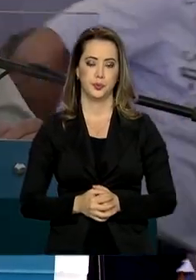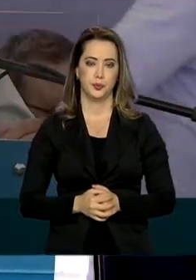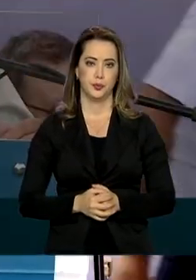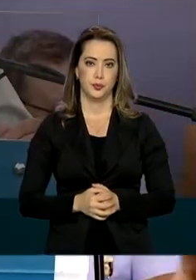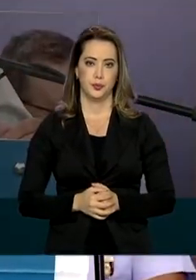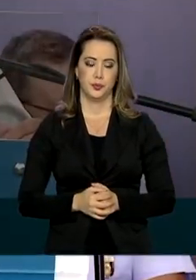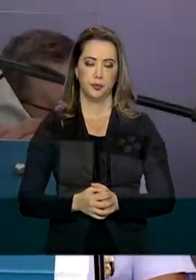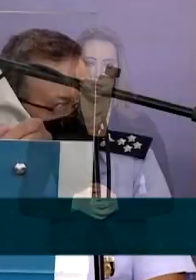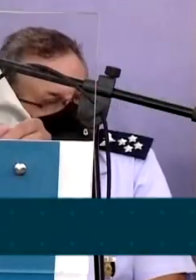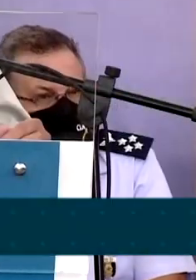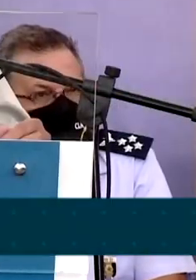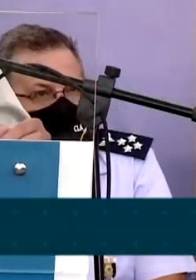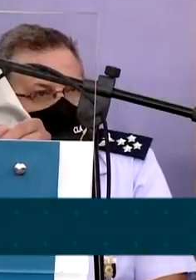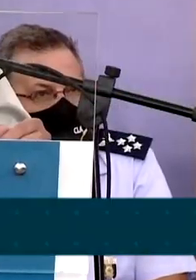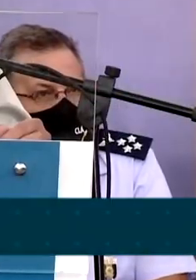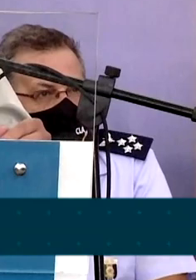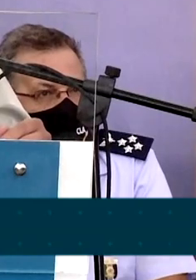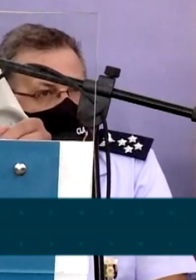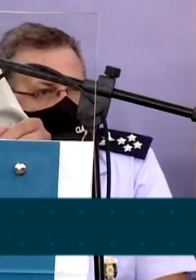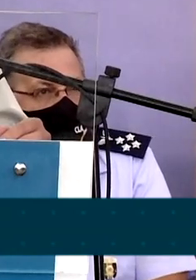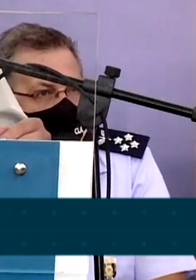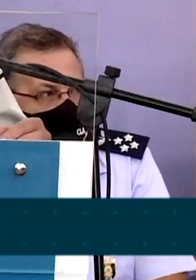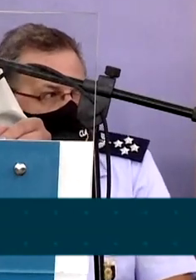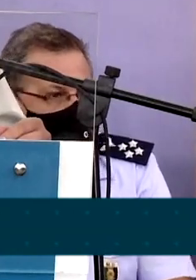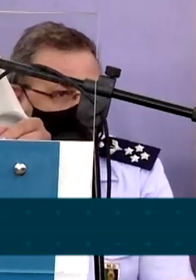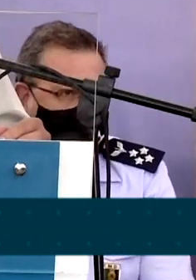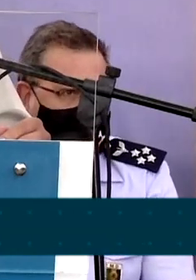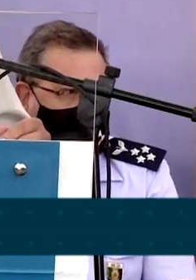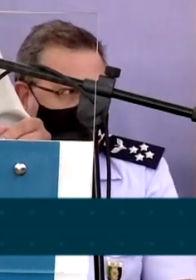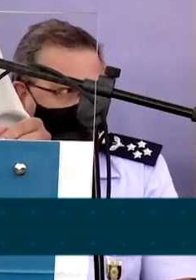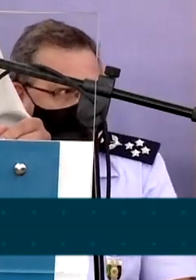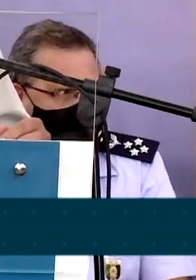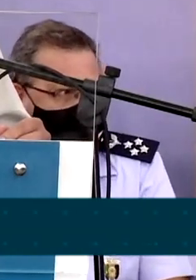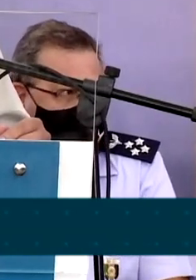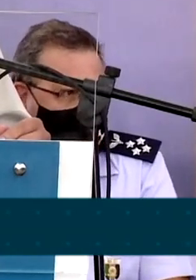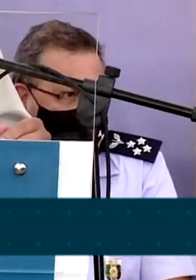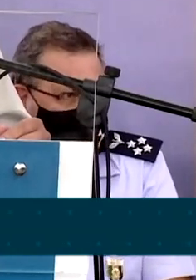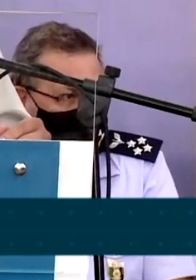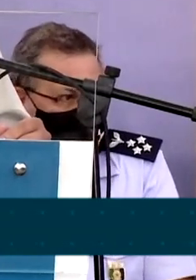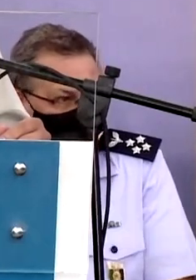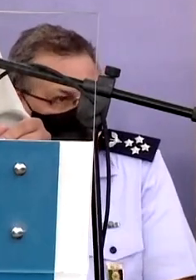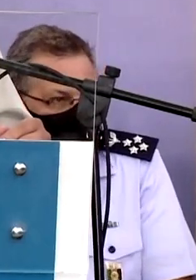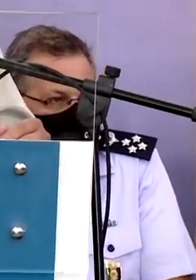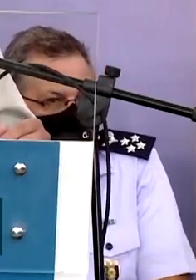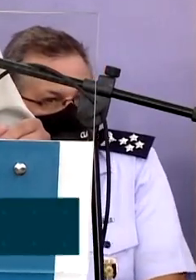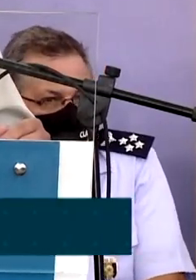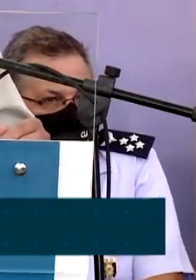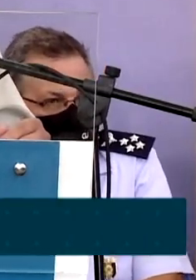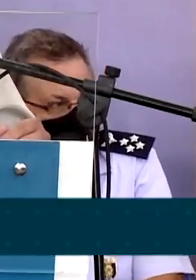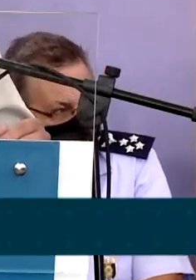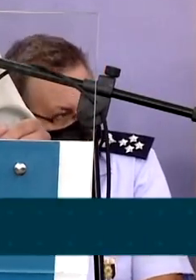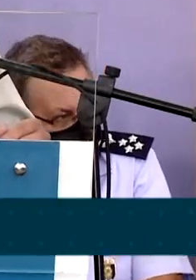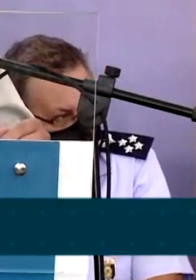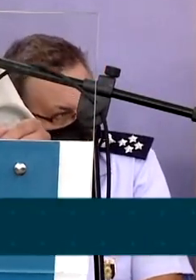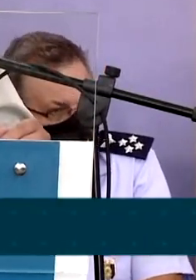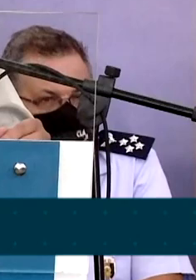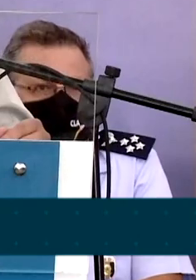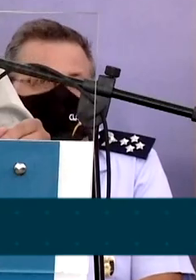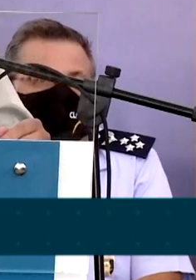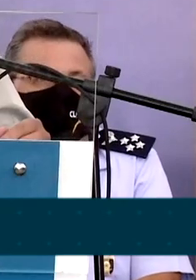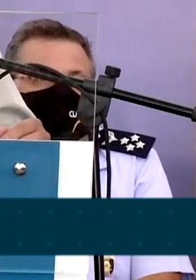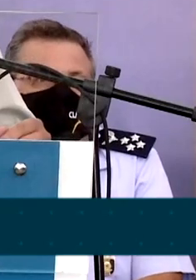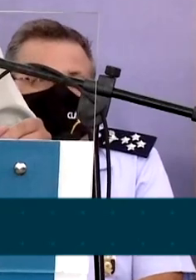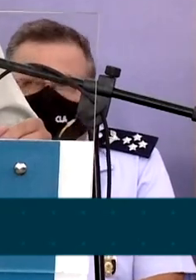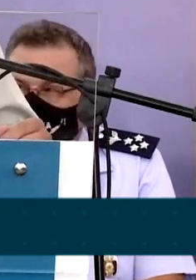nós teremos foguetes sendo lançados com materiais que ainda não foram nem desenvolvidos ainda, mas serão para lugares distantes